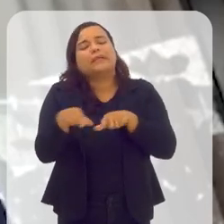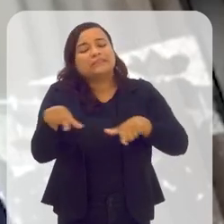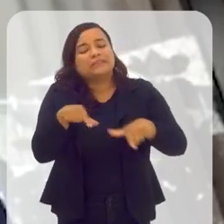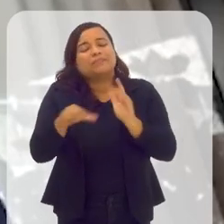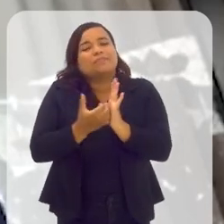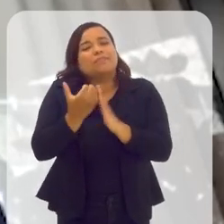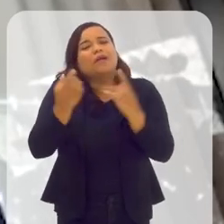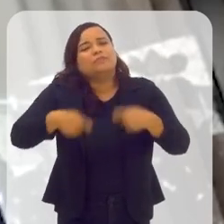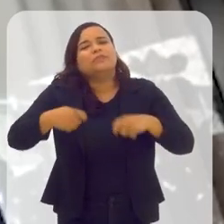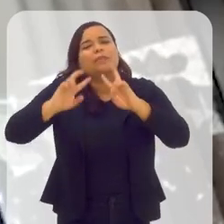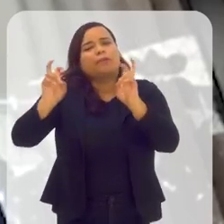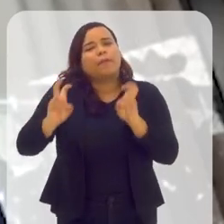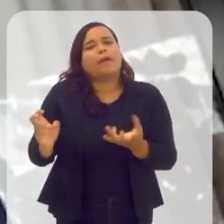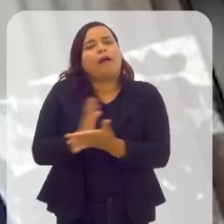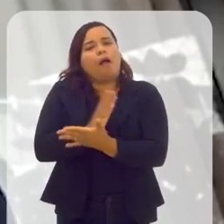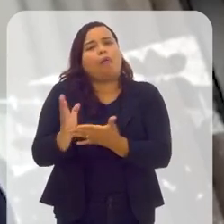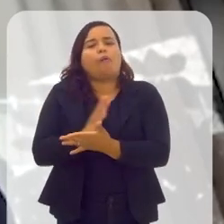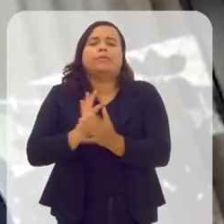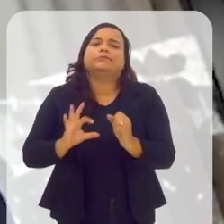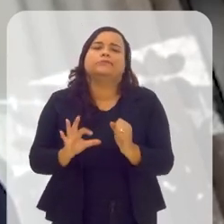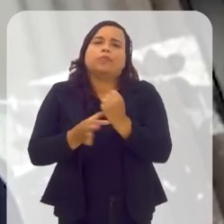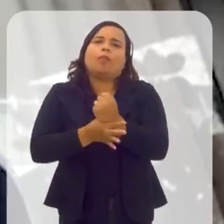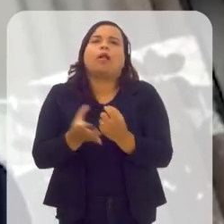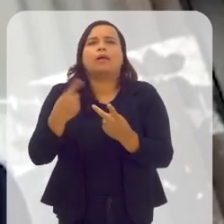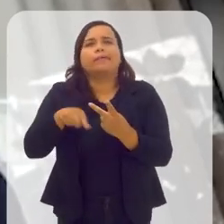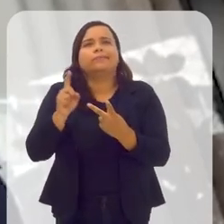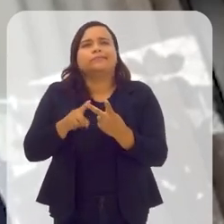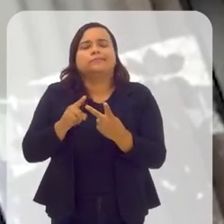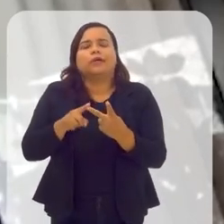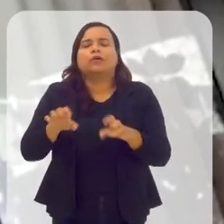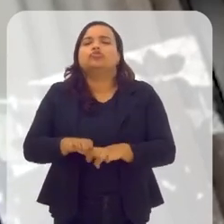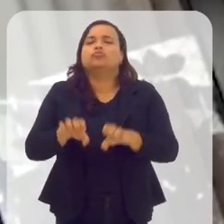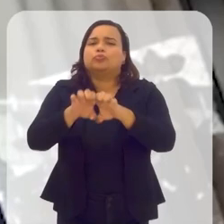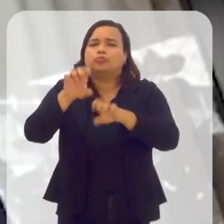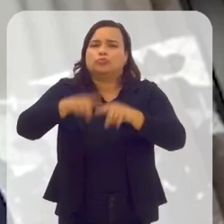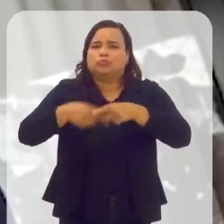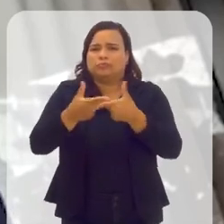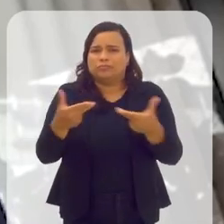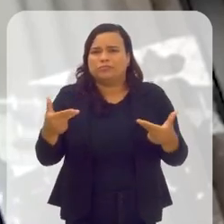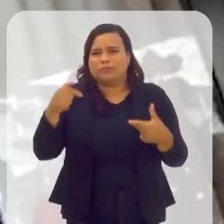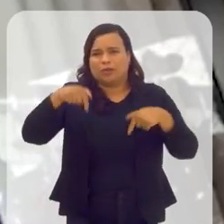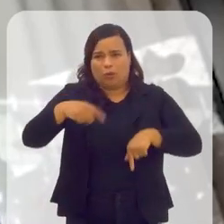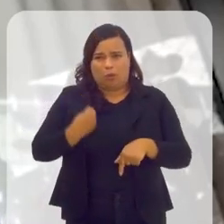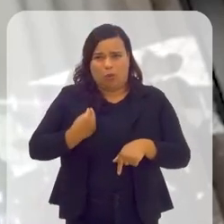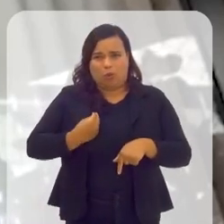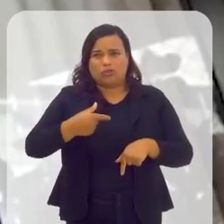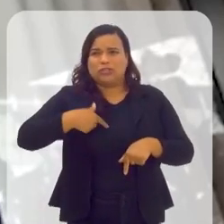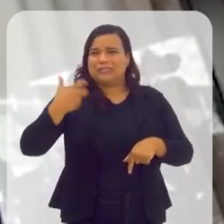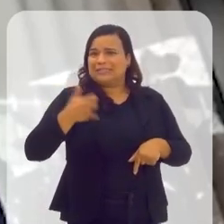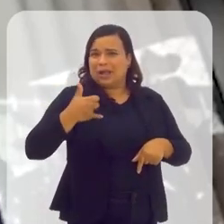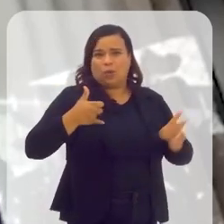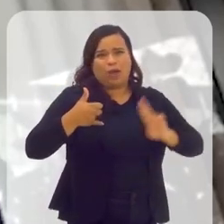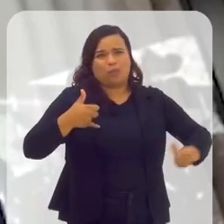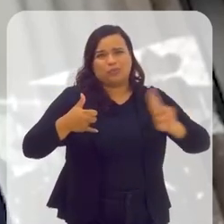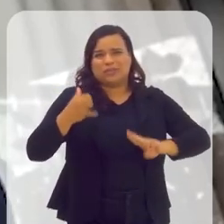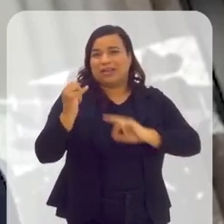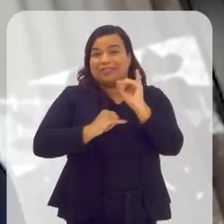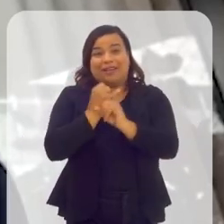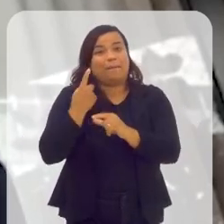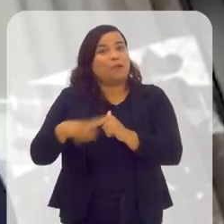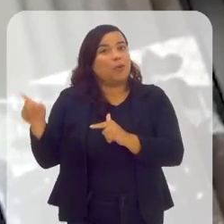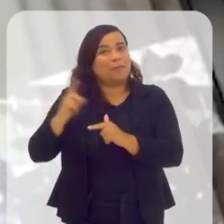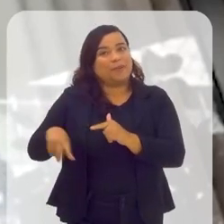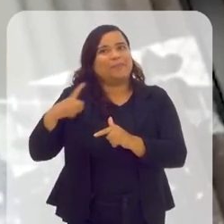precisa trabalhar melhor algumas questões do nosso Estado, segurança, infraestrutura. gente está aqui, hoje eu estou usando um celular porque a internet não